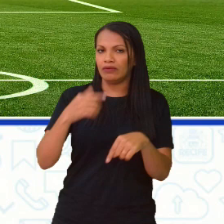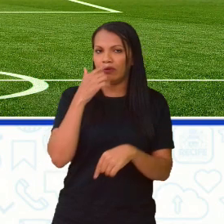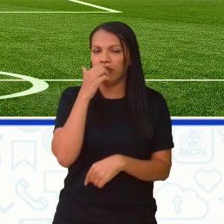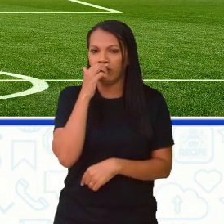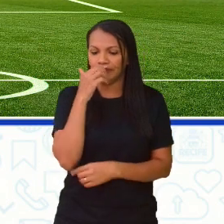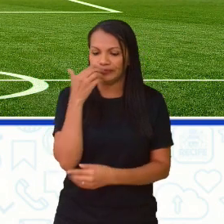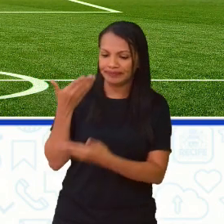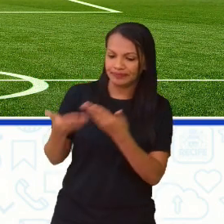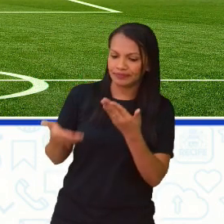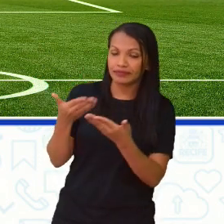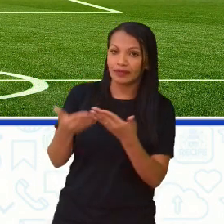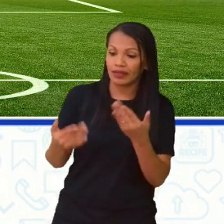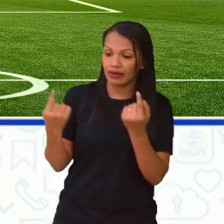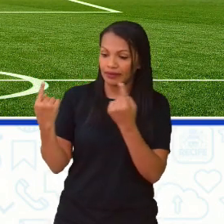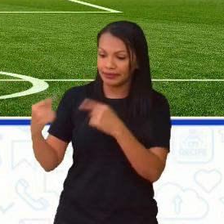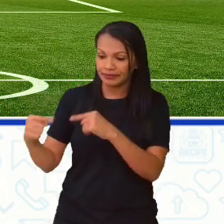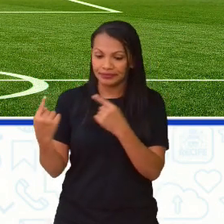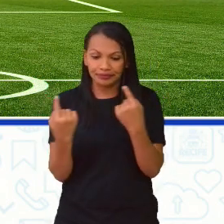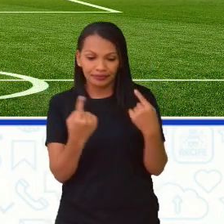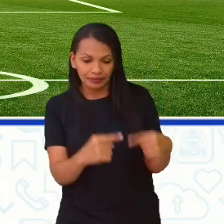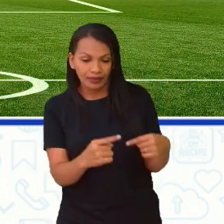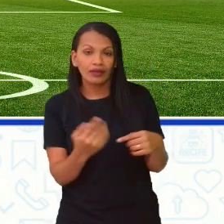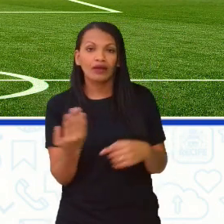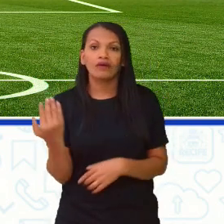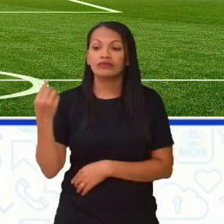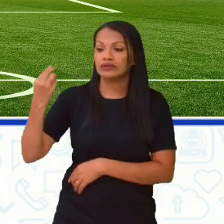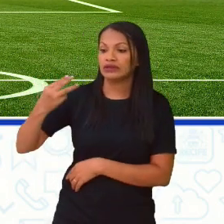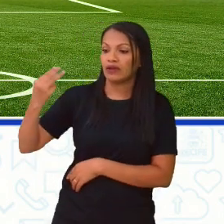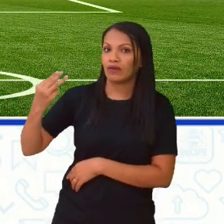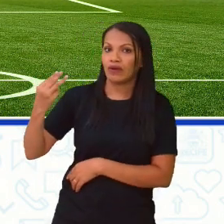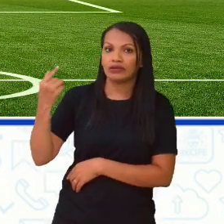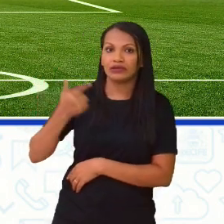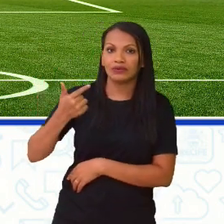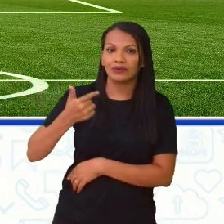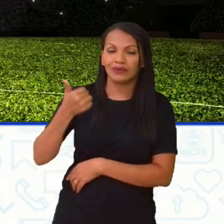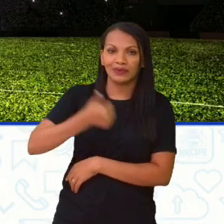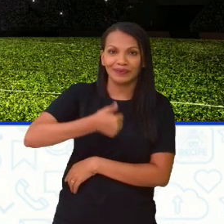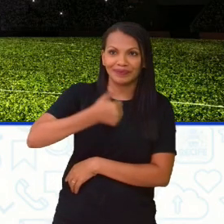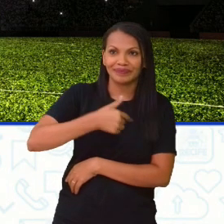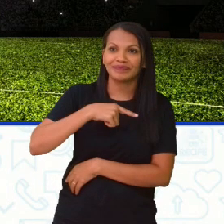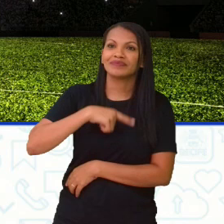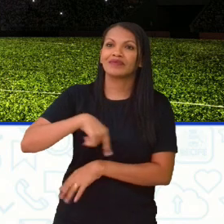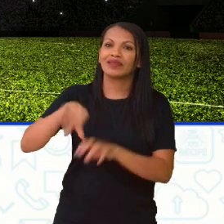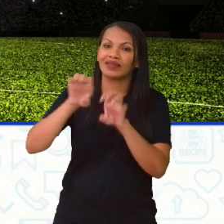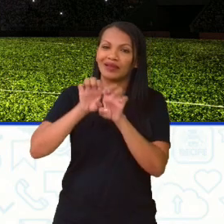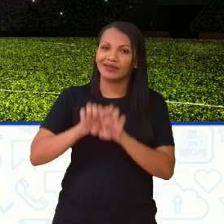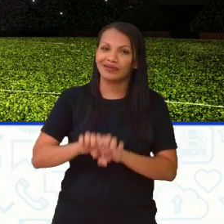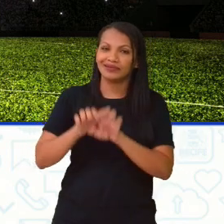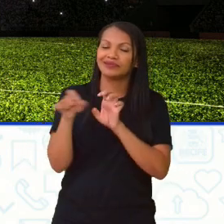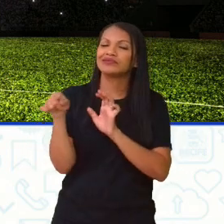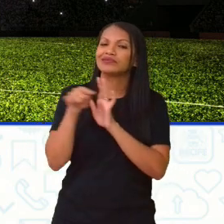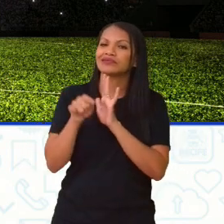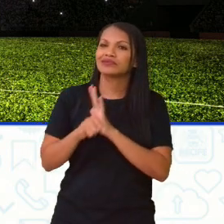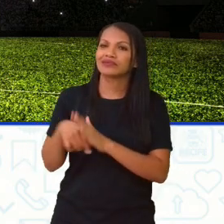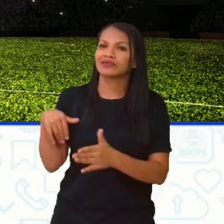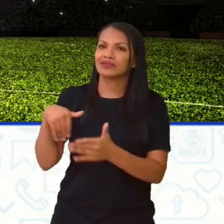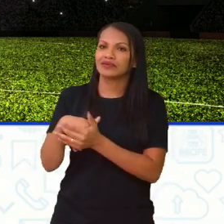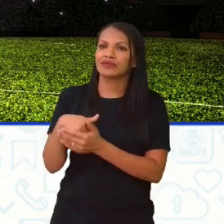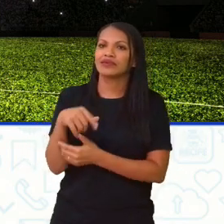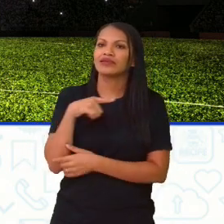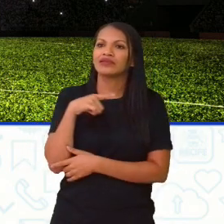e os perdedores também se enfrentam, pra decidir o terceiro lugar. Então aqui a gente tem a estrutura do futebol, e aqui a gente tem a